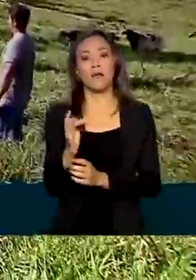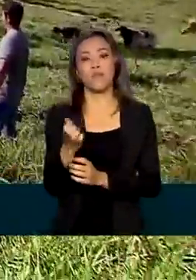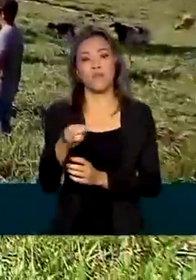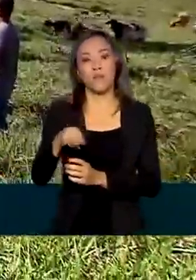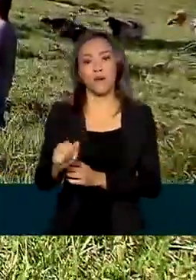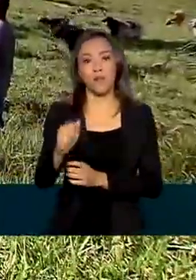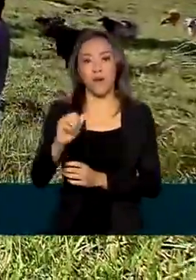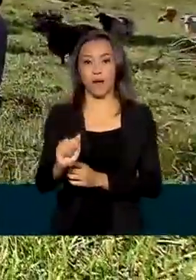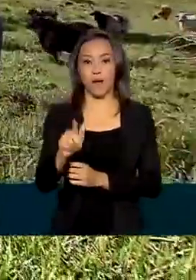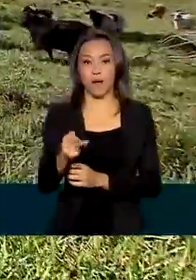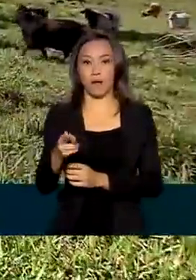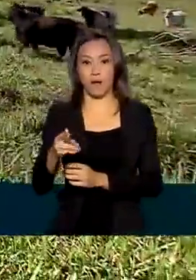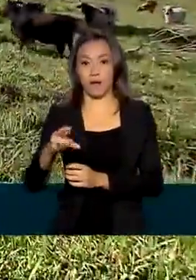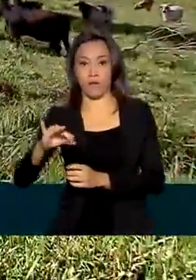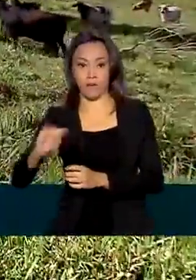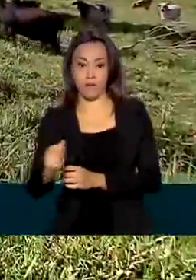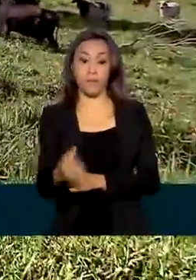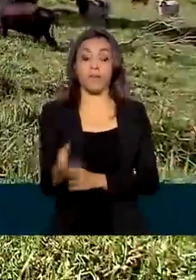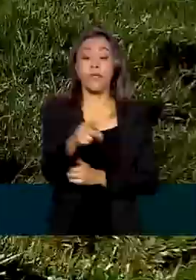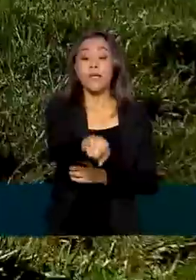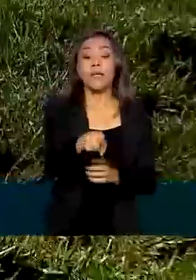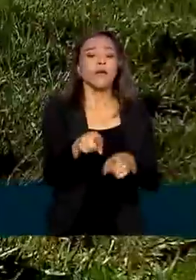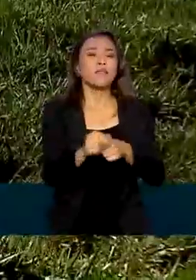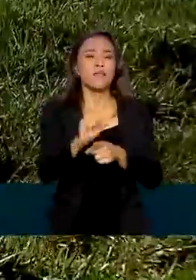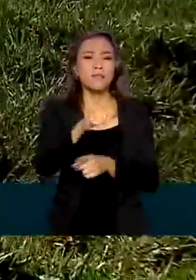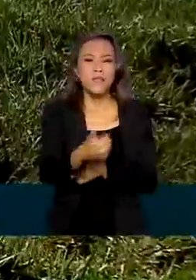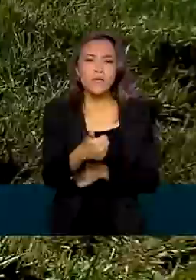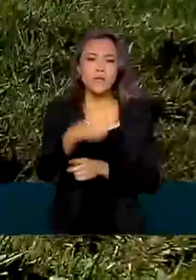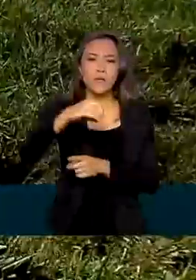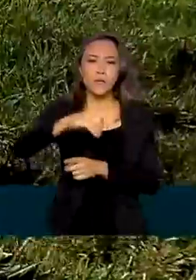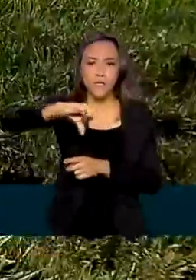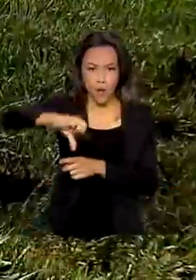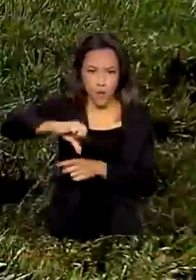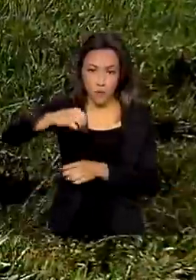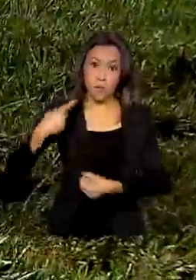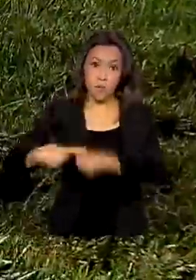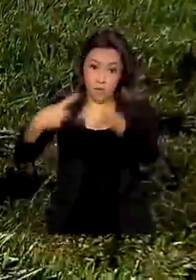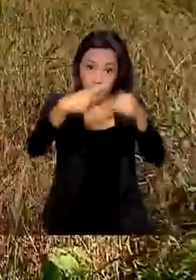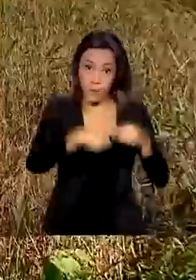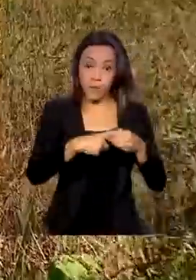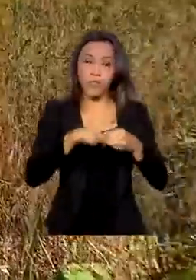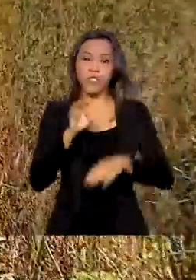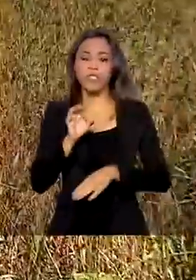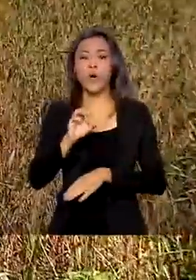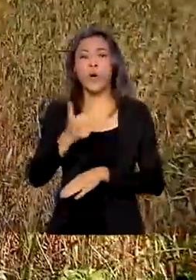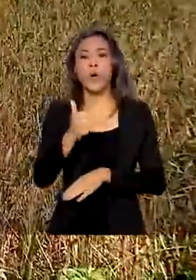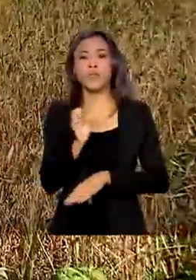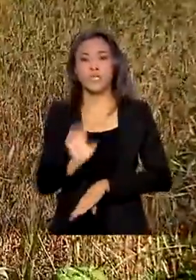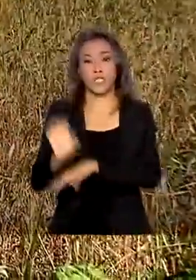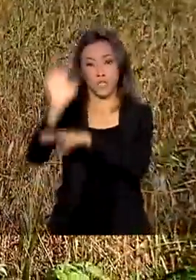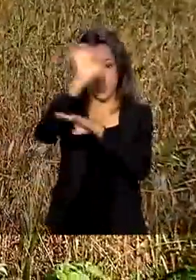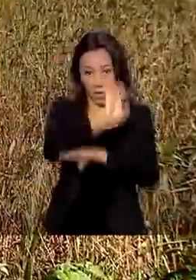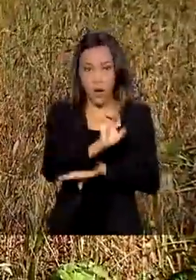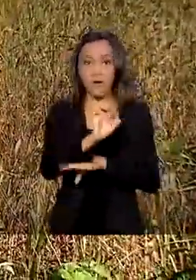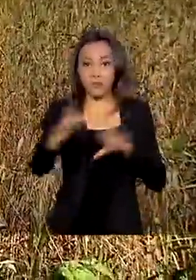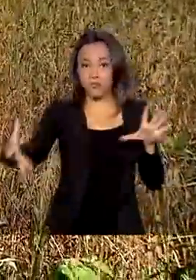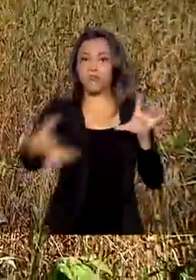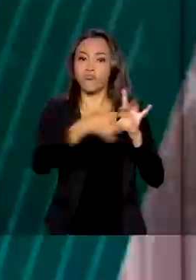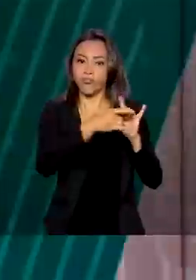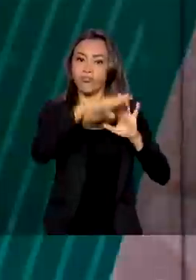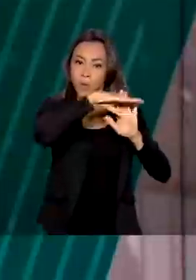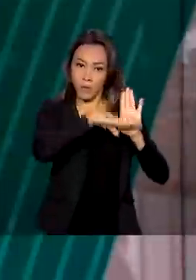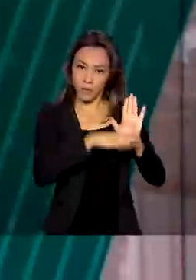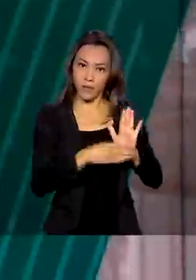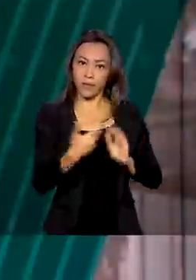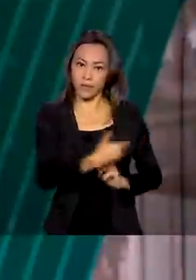139 prefeituras de 11 estados formalizaram adesão ao programa Titula Brasil junto ao INCRA.